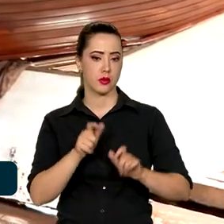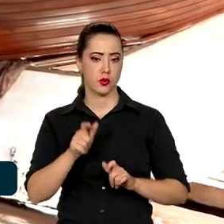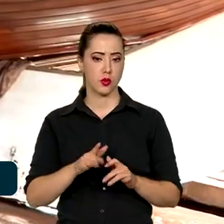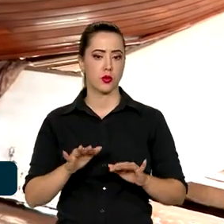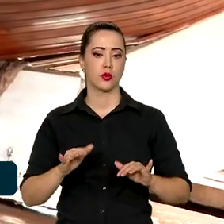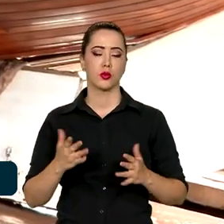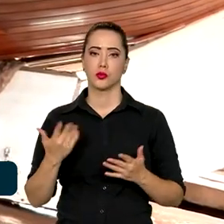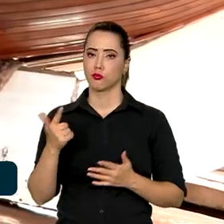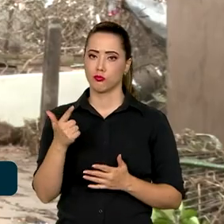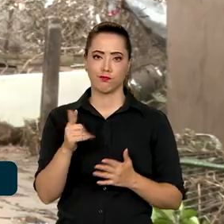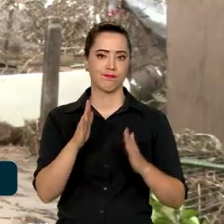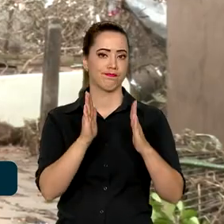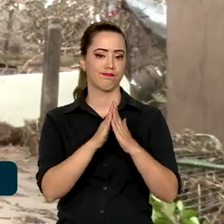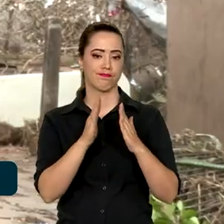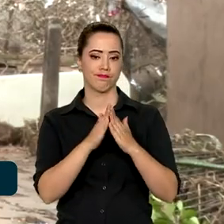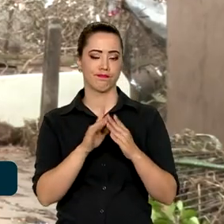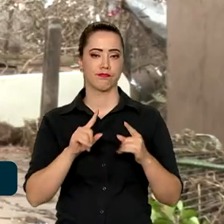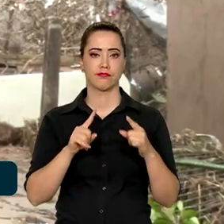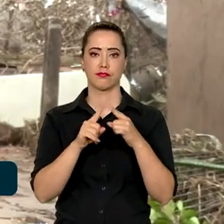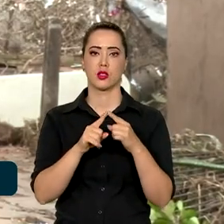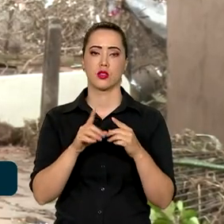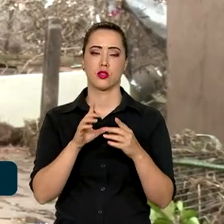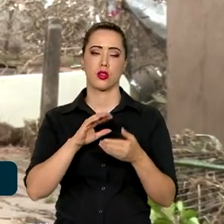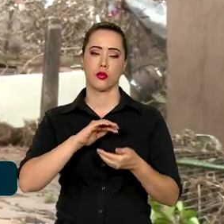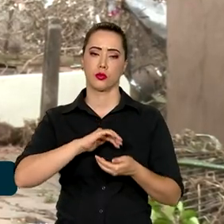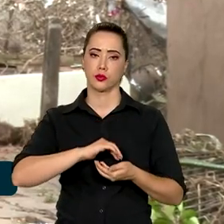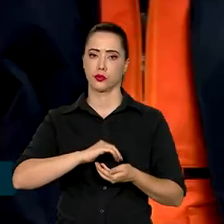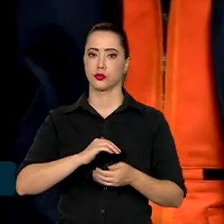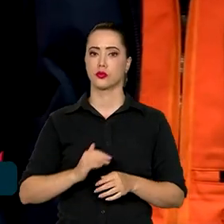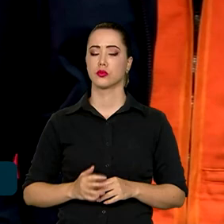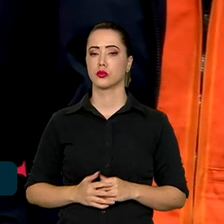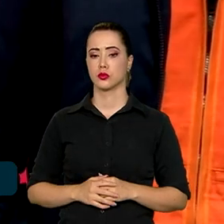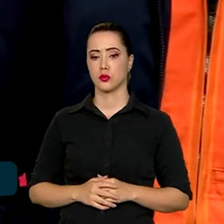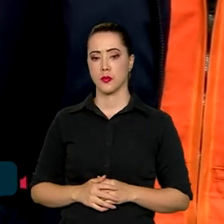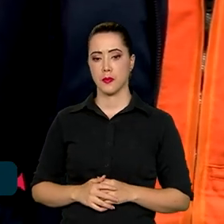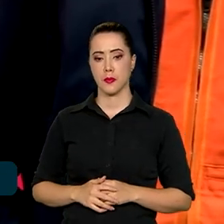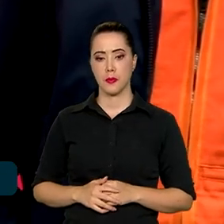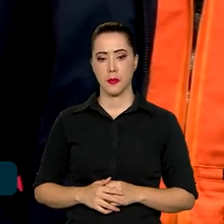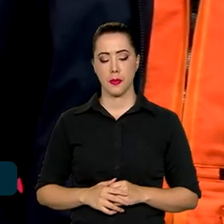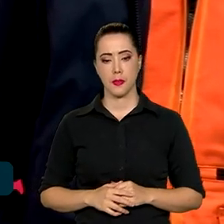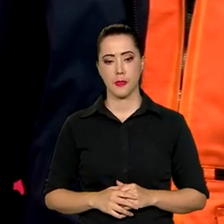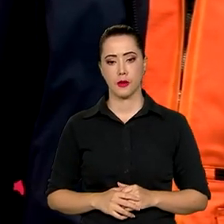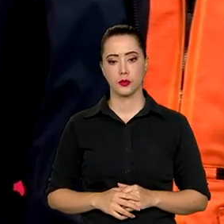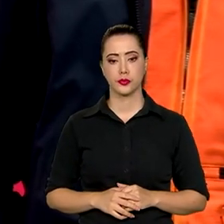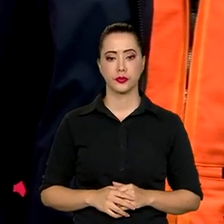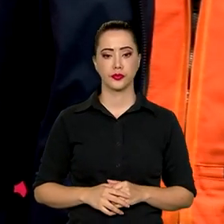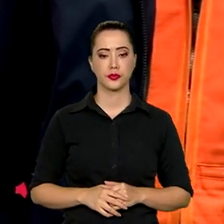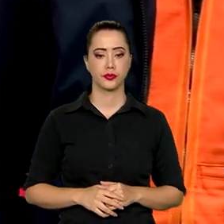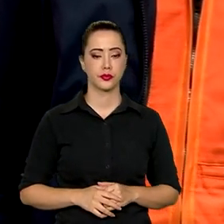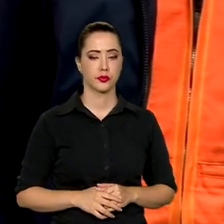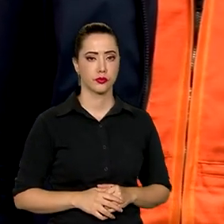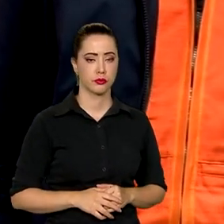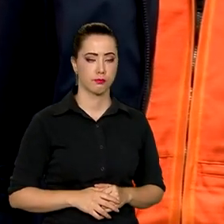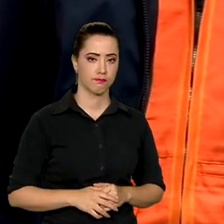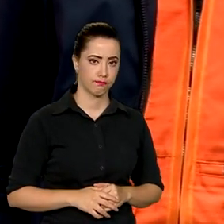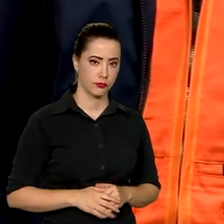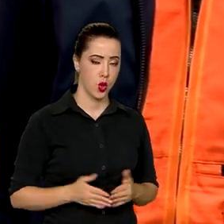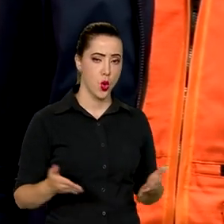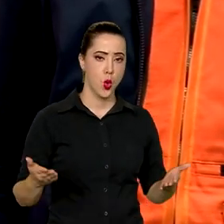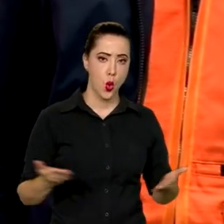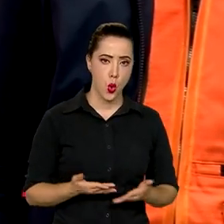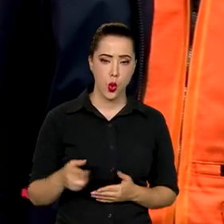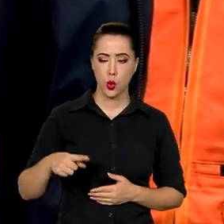ficaram desalojadas, de acordo com a Defesa Civil. Hoje foram apresentados pelos